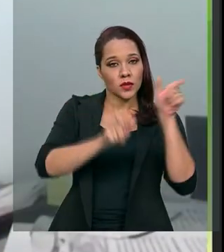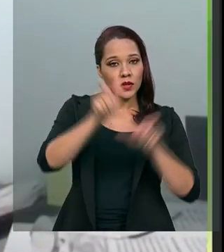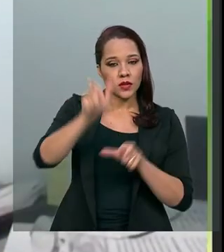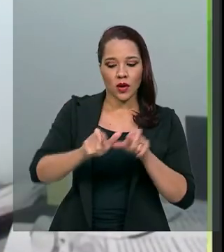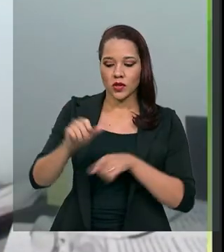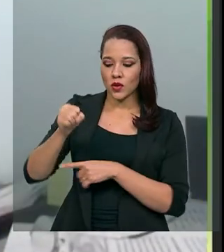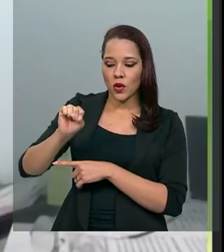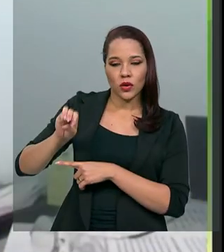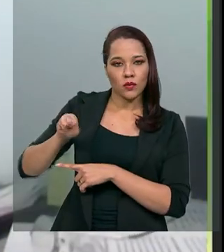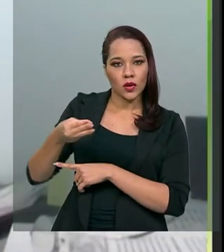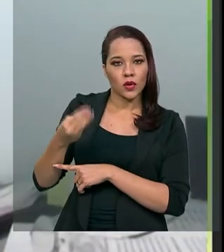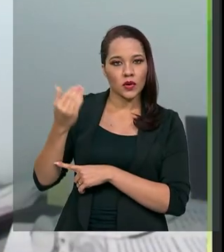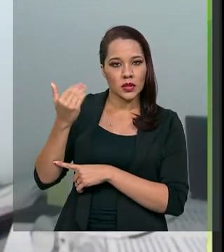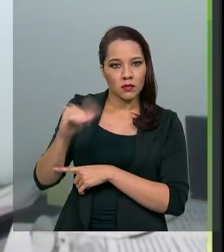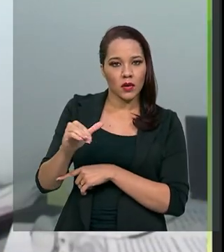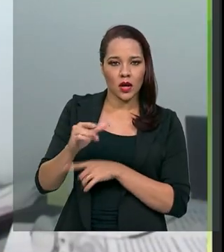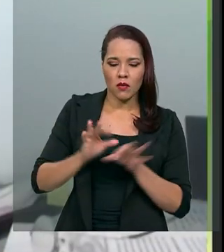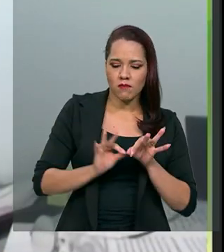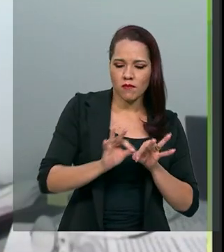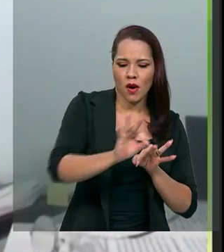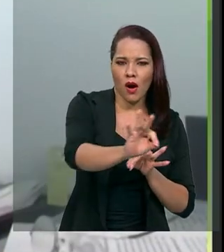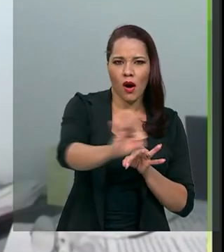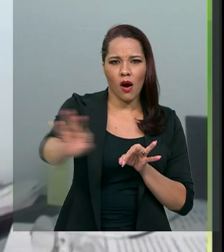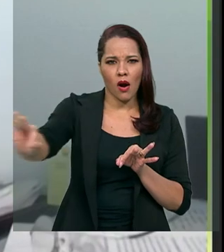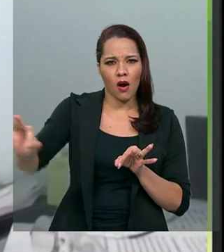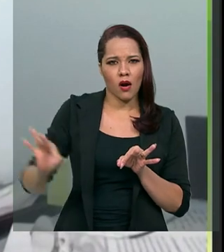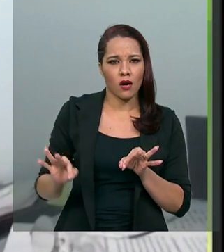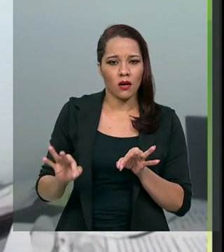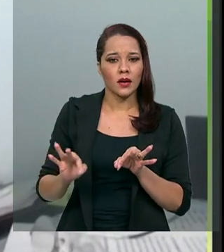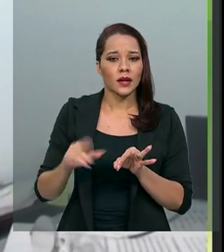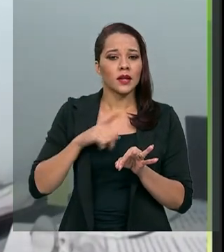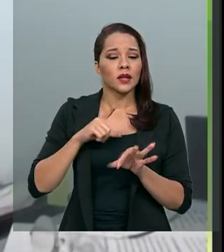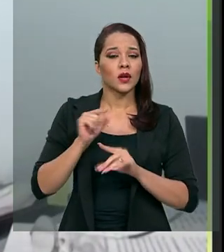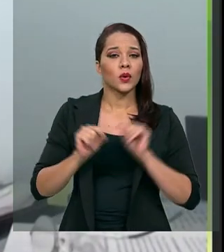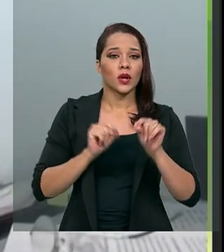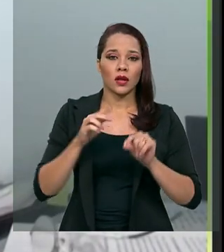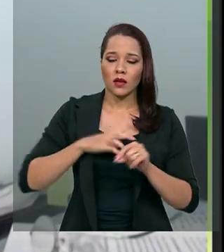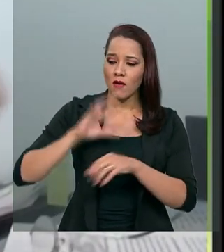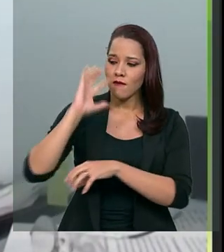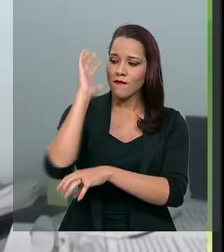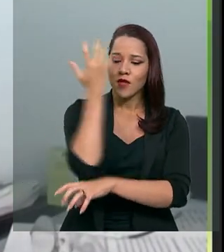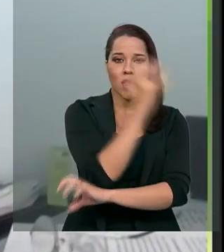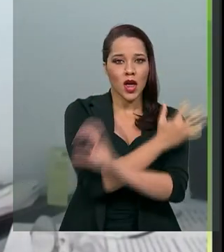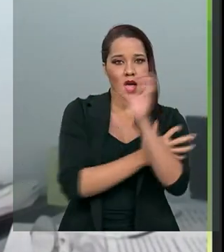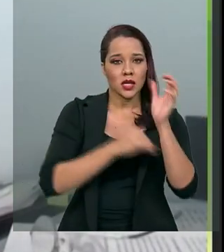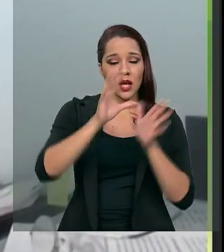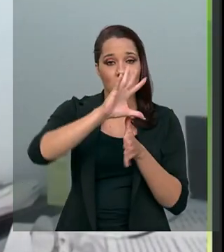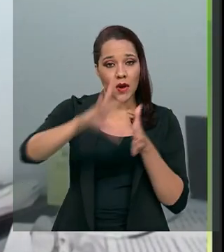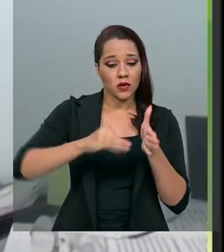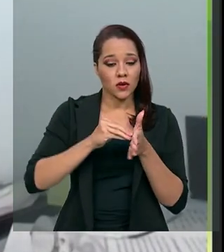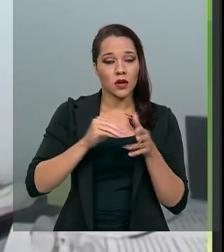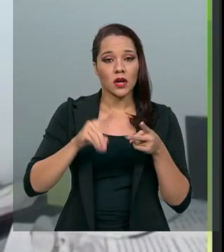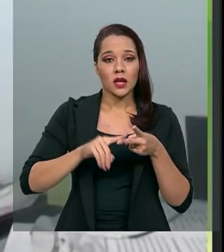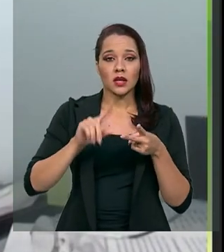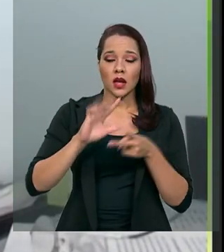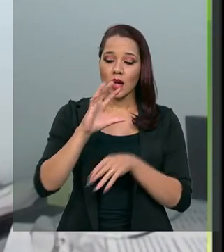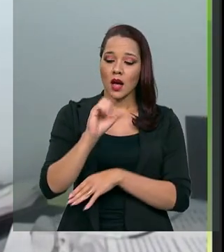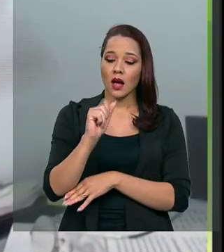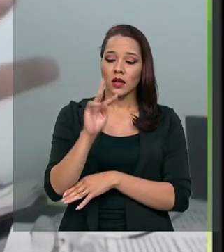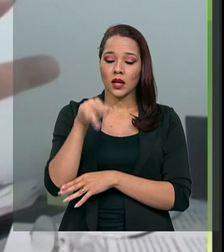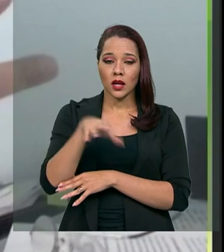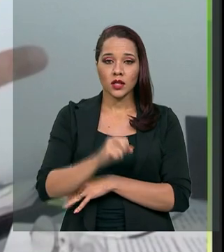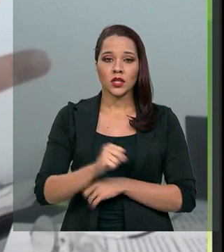8 milhões e meio de quilômetros quadrados, temos a Floresta Amazônica, a Mata Atlântica, o